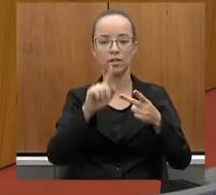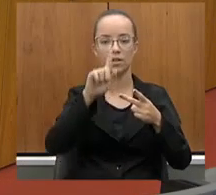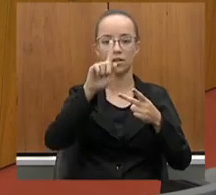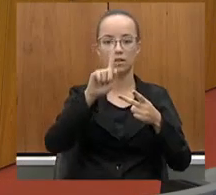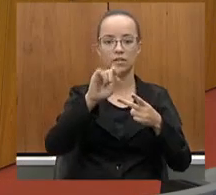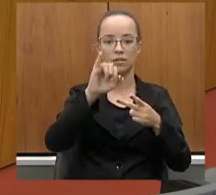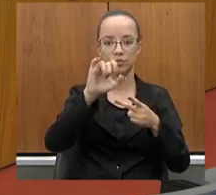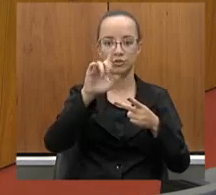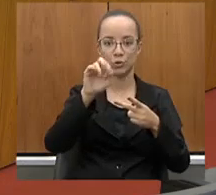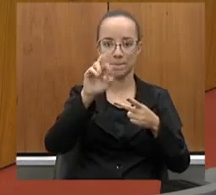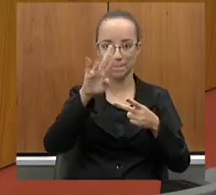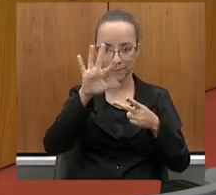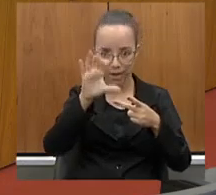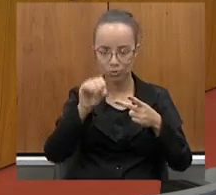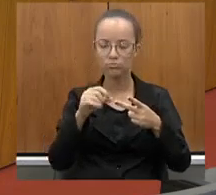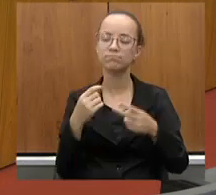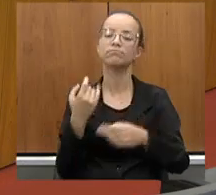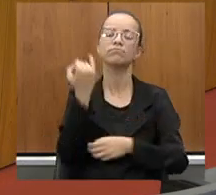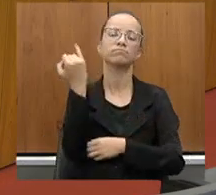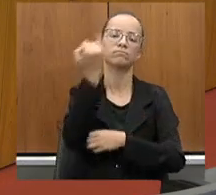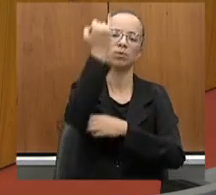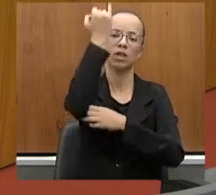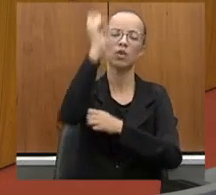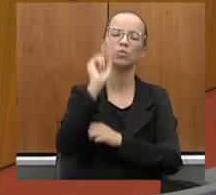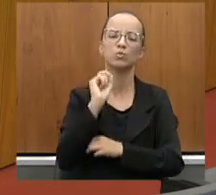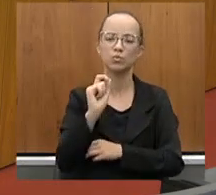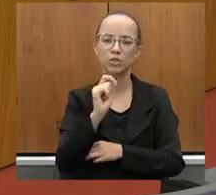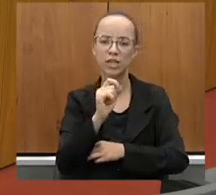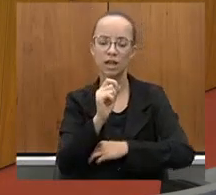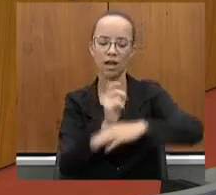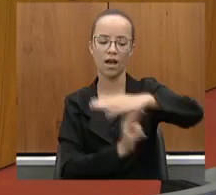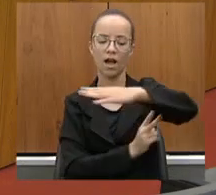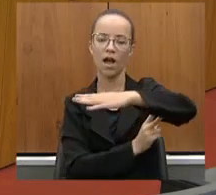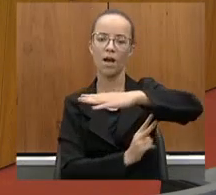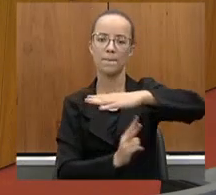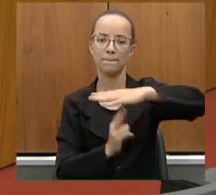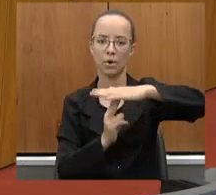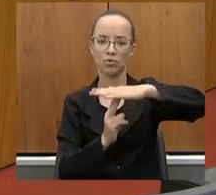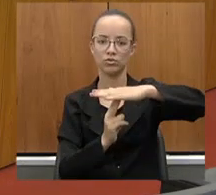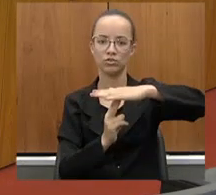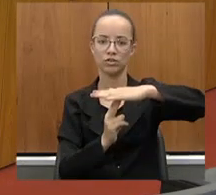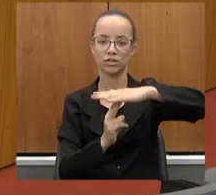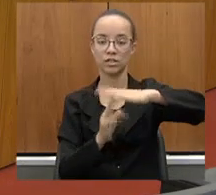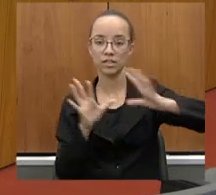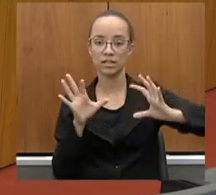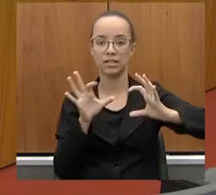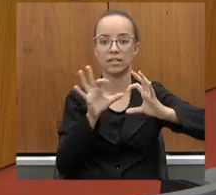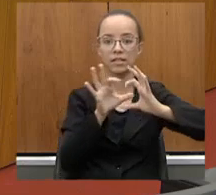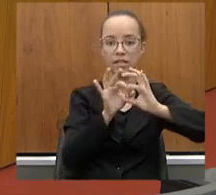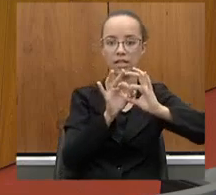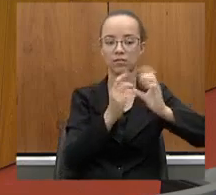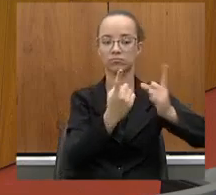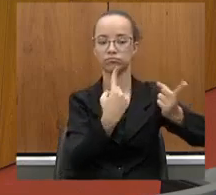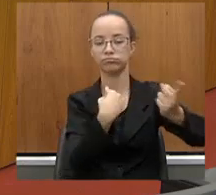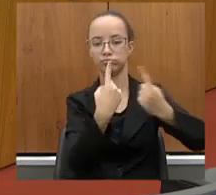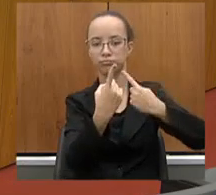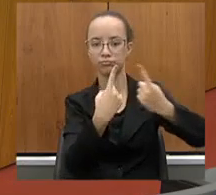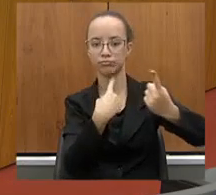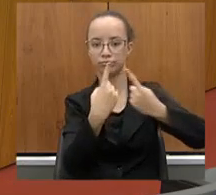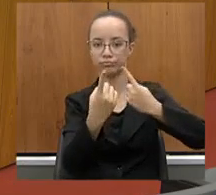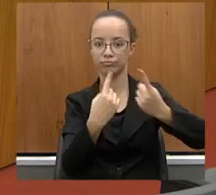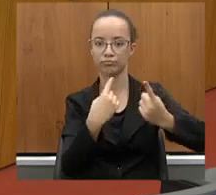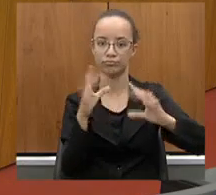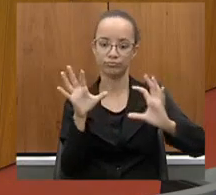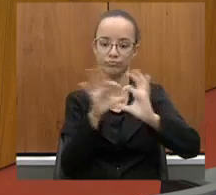Moreira, tão importante na recuperação desta ponte que liga a 459 AMG de Telfim Moreira.